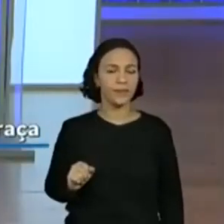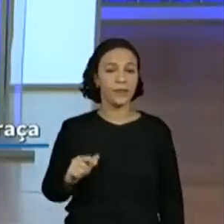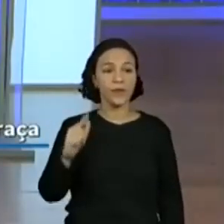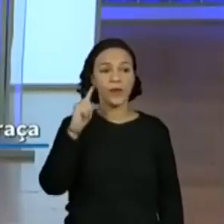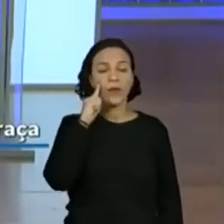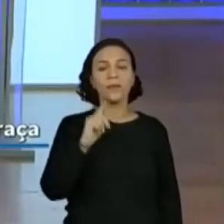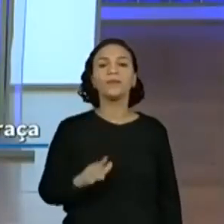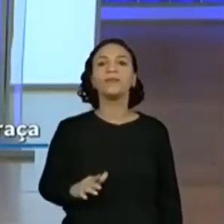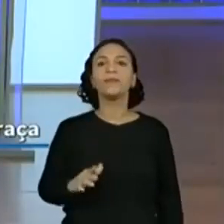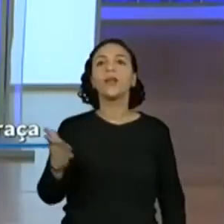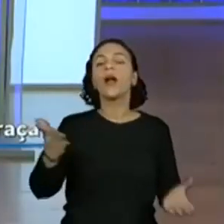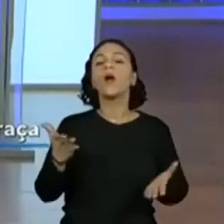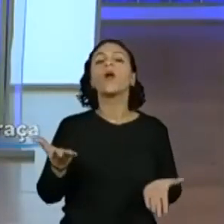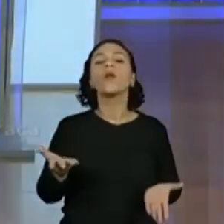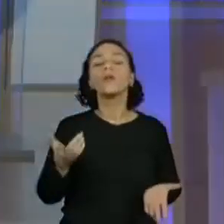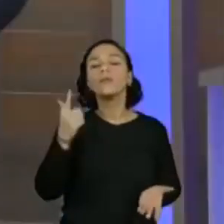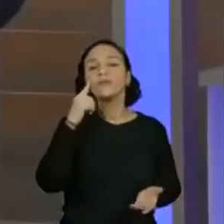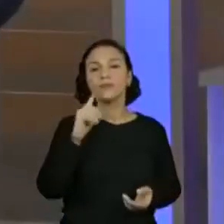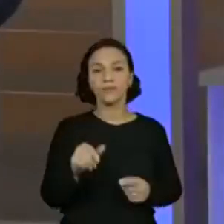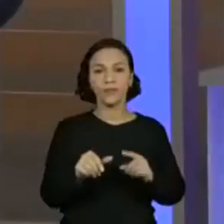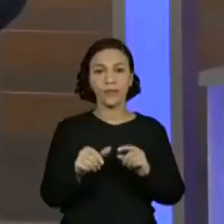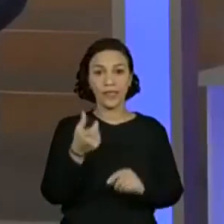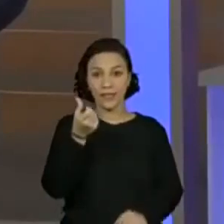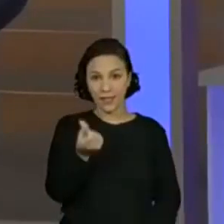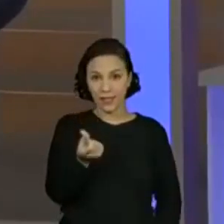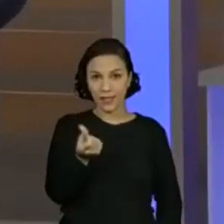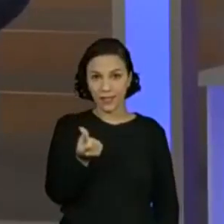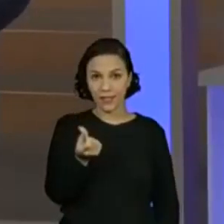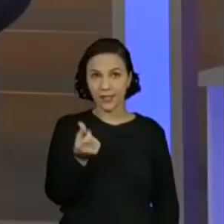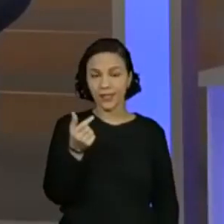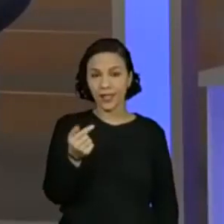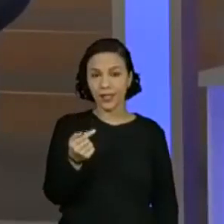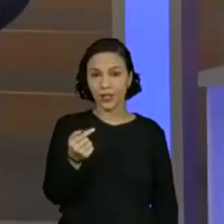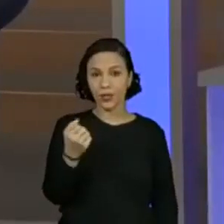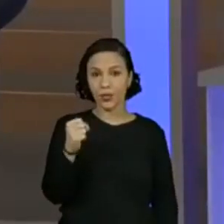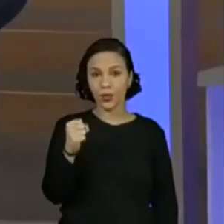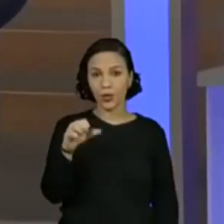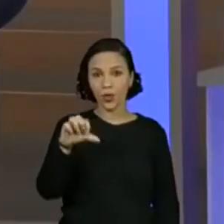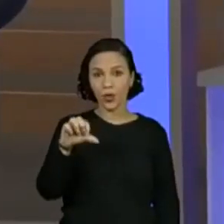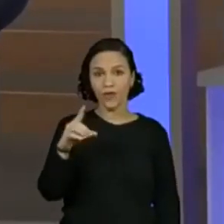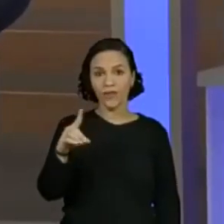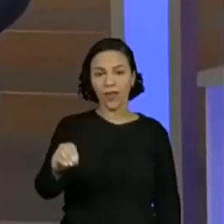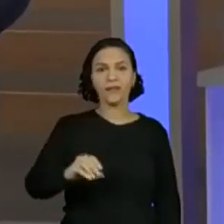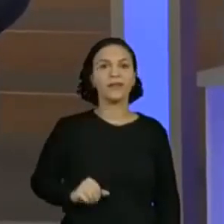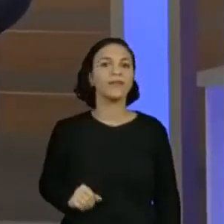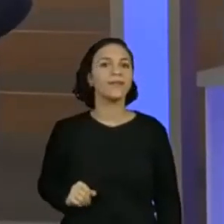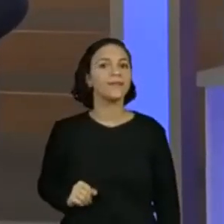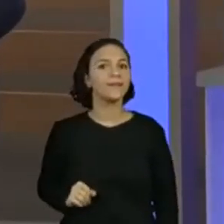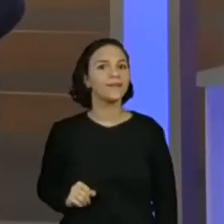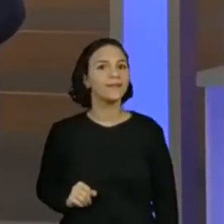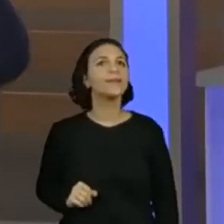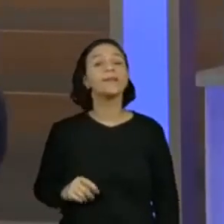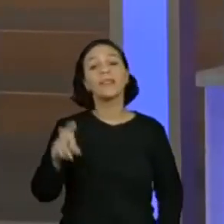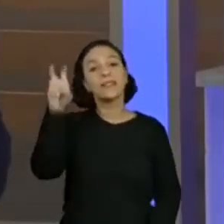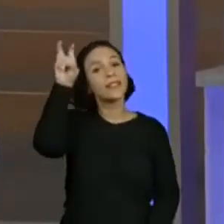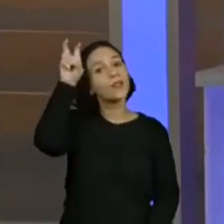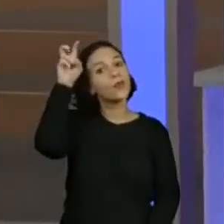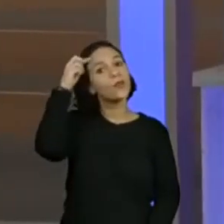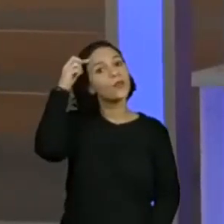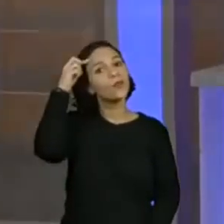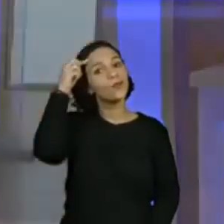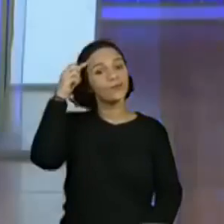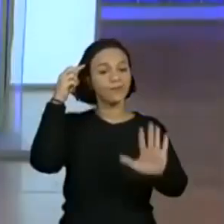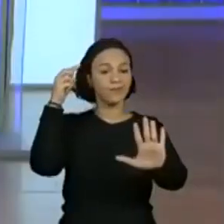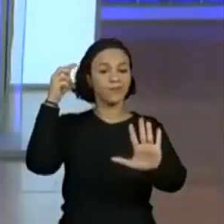Guardadinho. Então, o próximo número será 6. 6, 7, 8, 9, 10. Porque o 5 já está aqui.